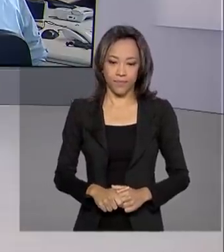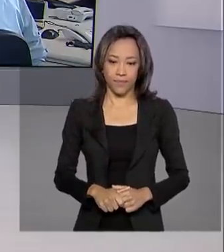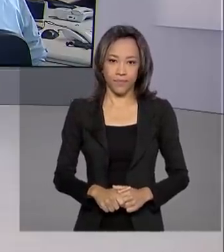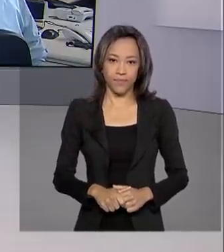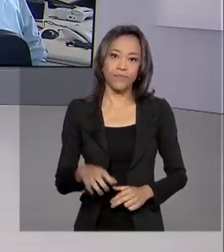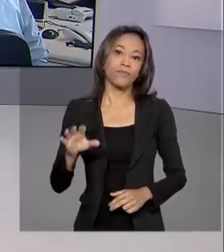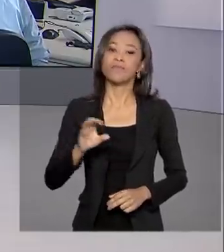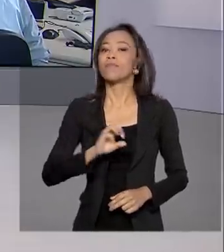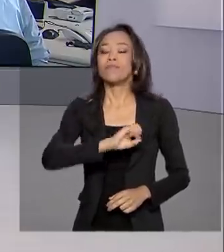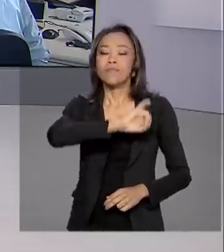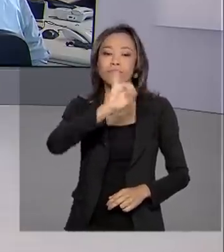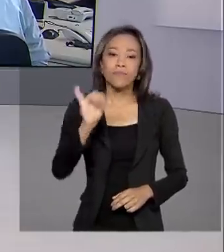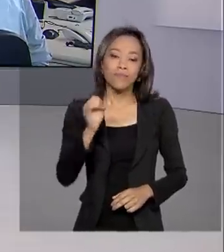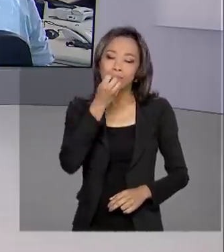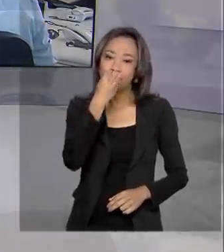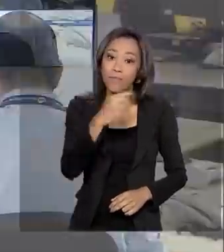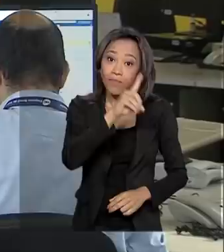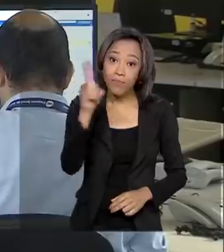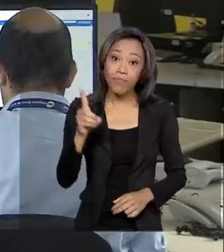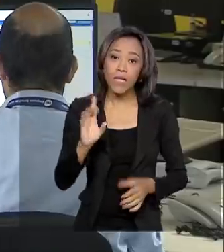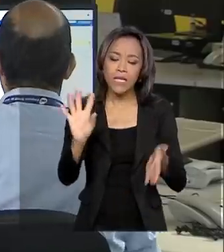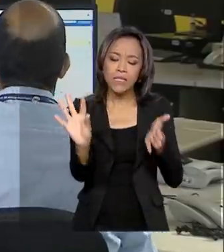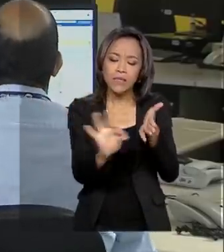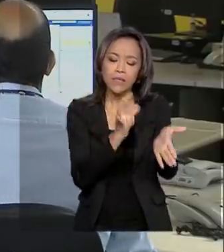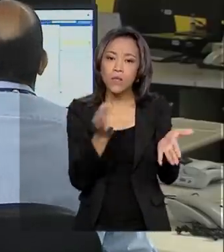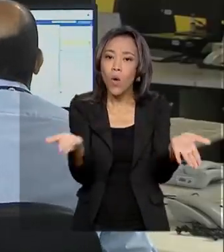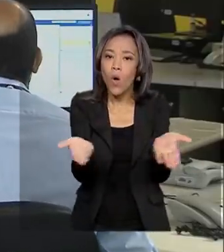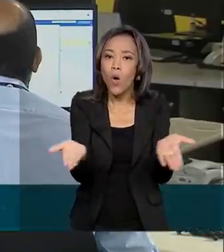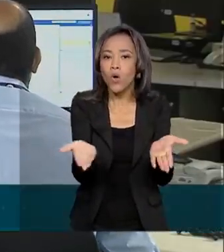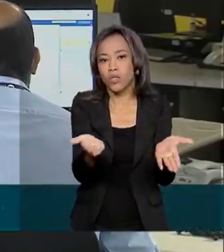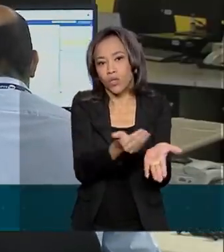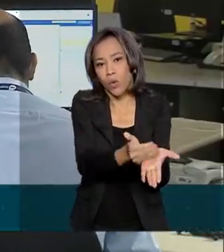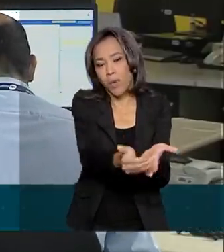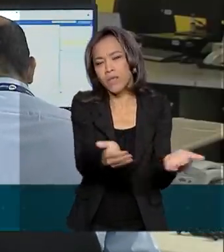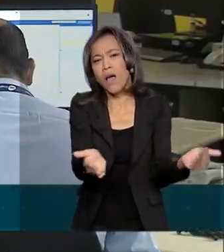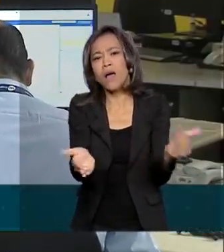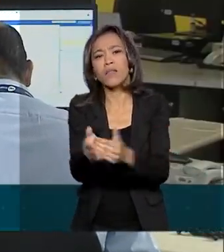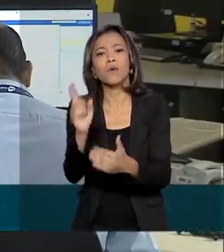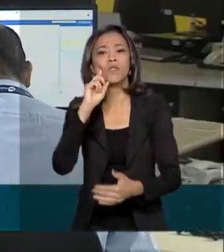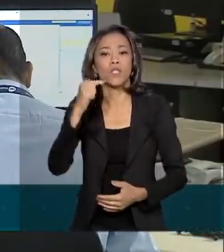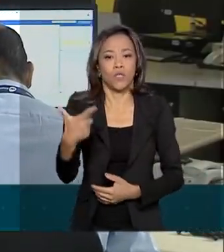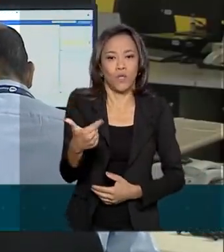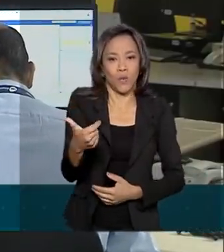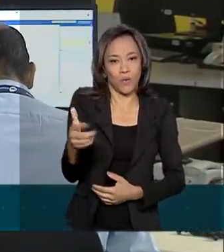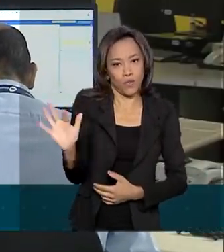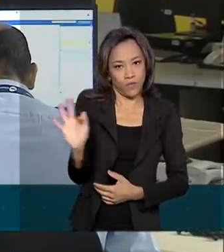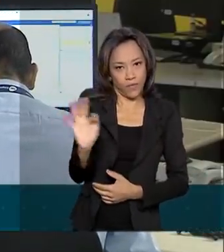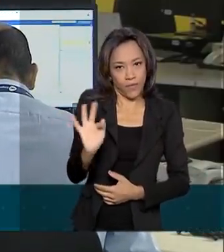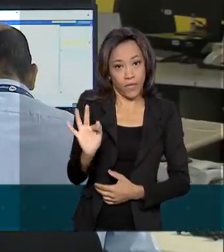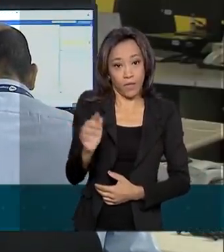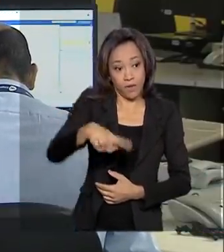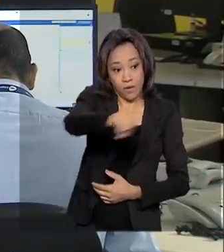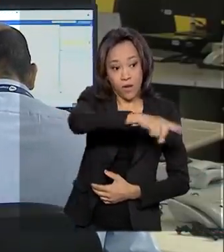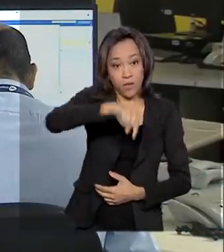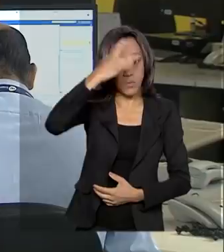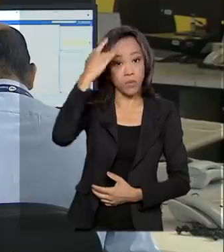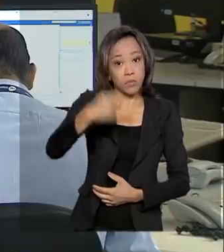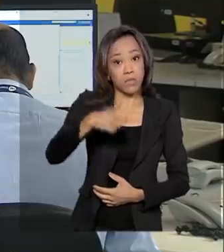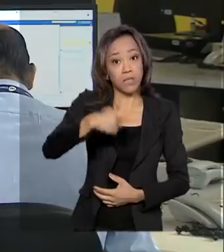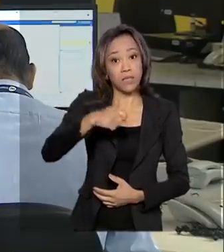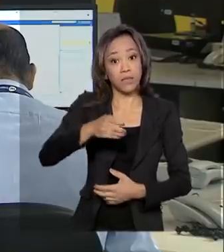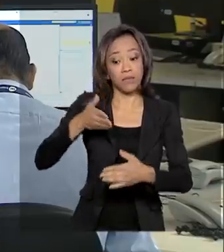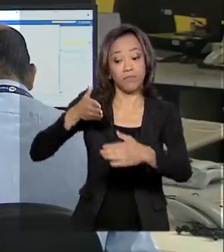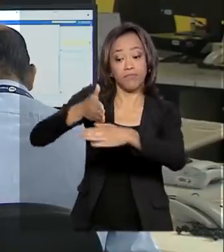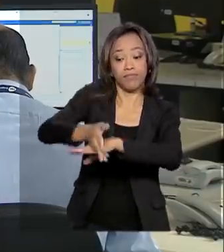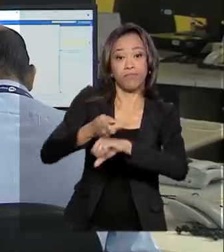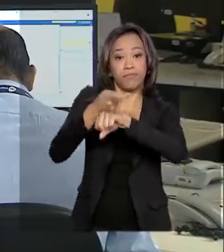Oi, Renata, bom dia. As inscrições começam hoje e vão até o dia 12 de fevereiro. Os candidatos devem fazer a inscrição no portal